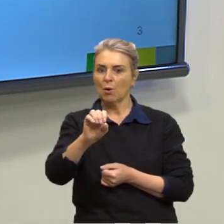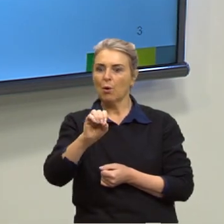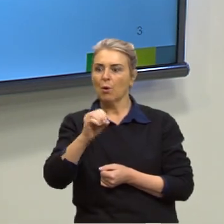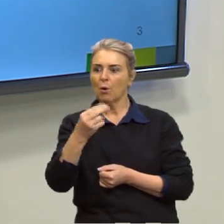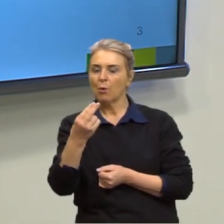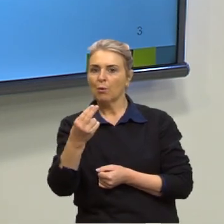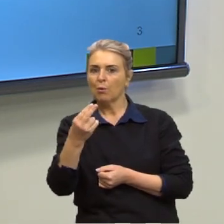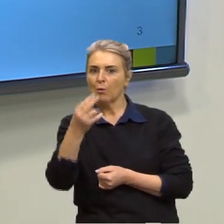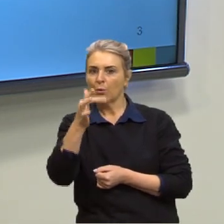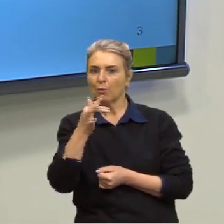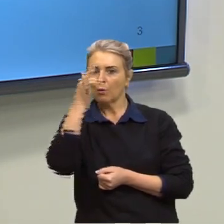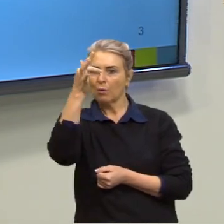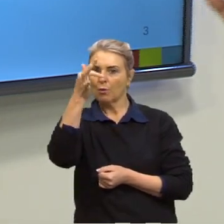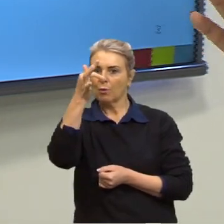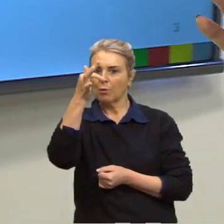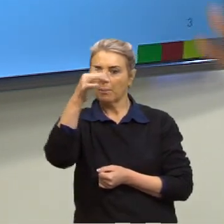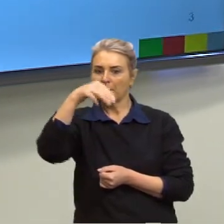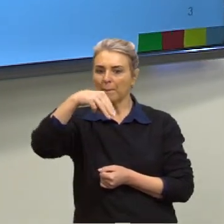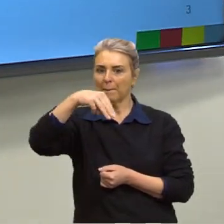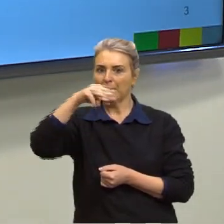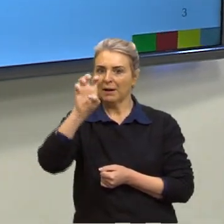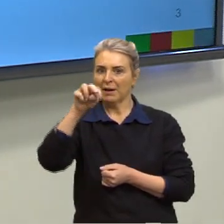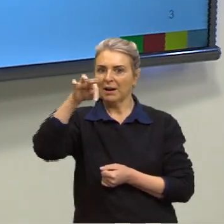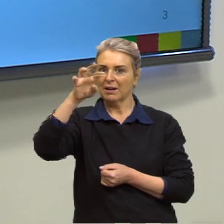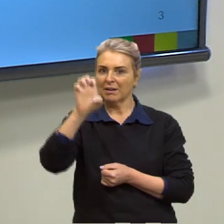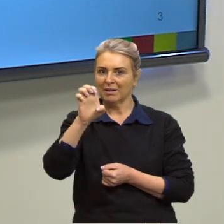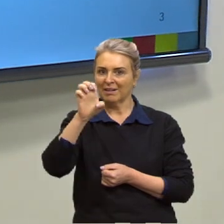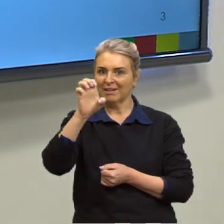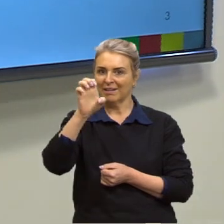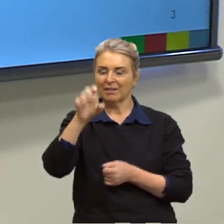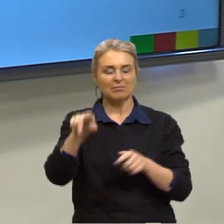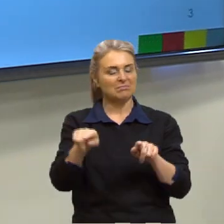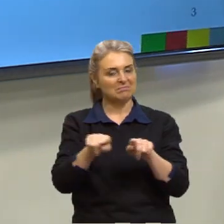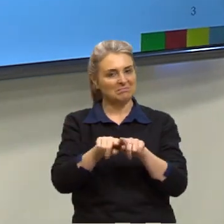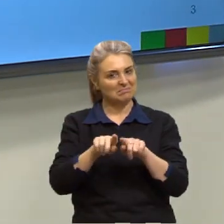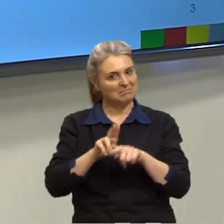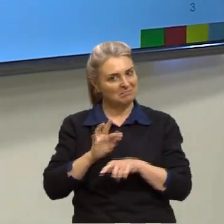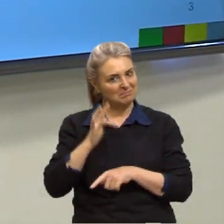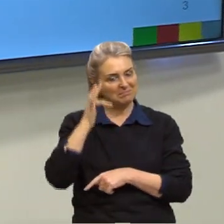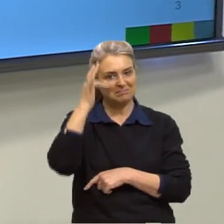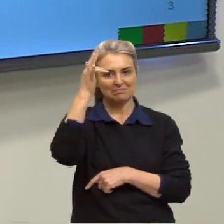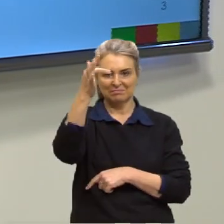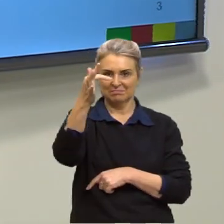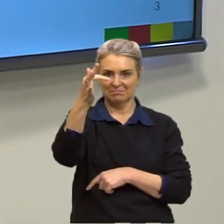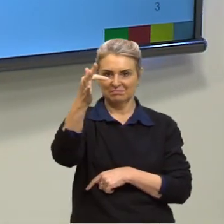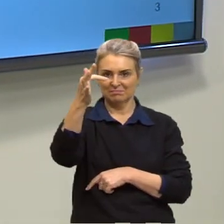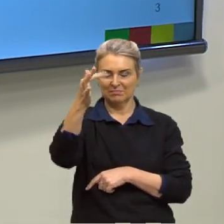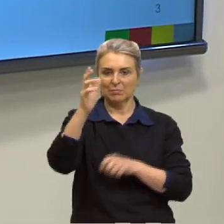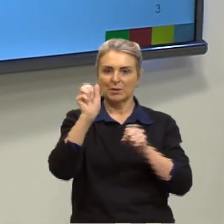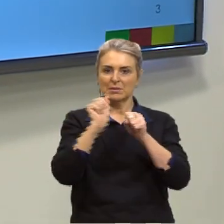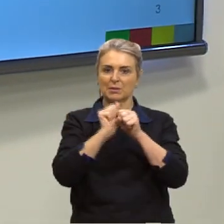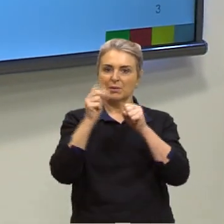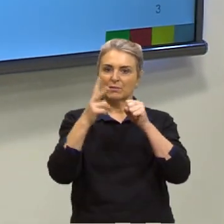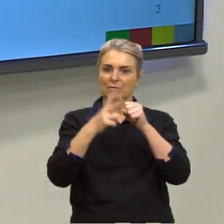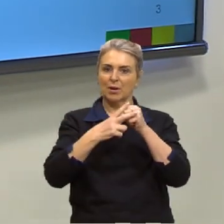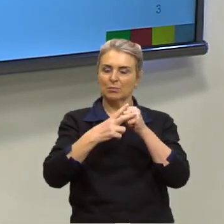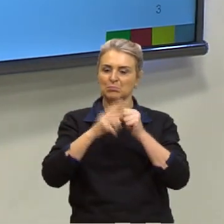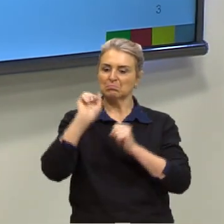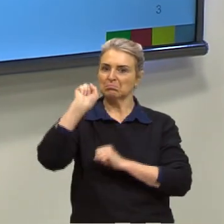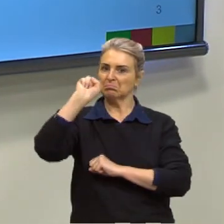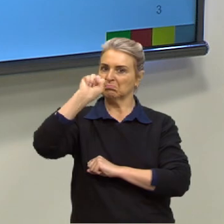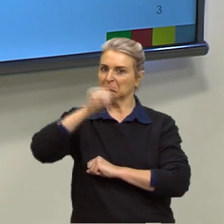de tempo. E ainda assim eu uso mente. Ele pode aparecer em advérbios de afirmação, como por exemplo,